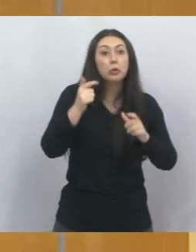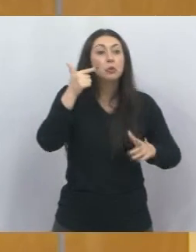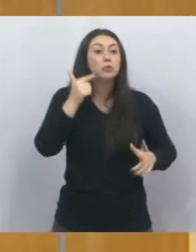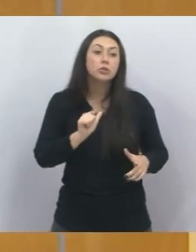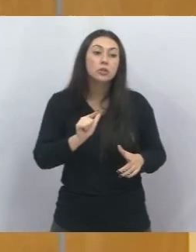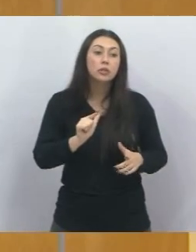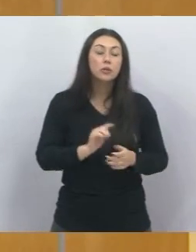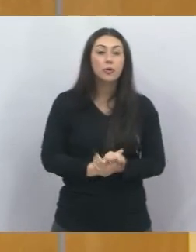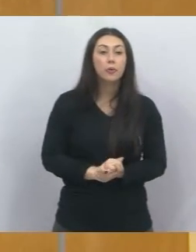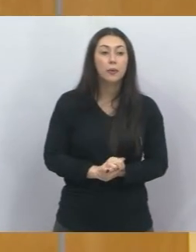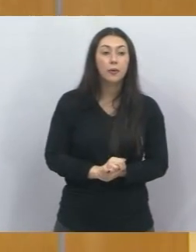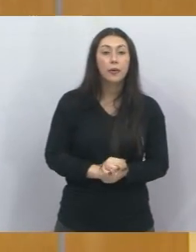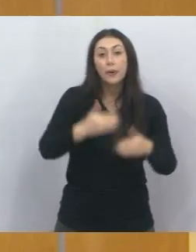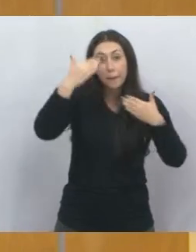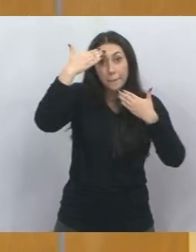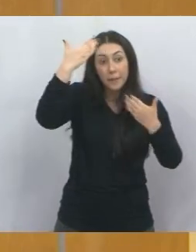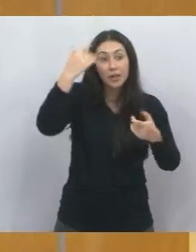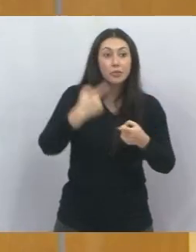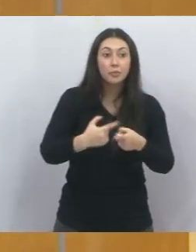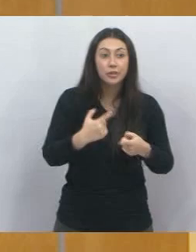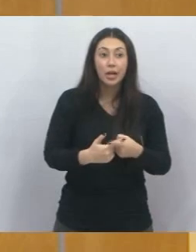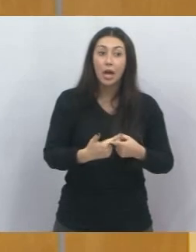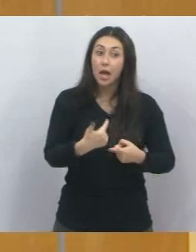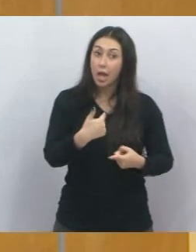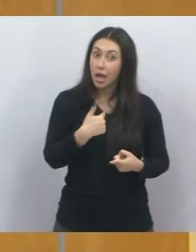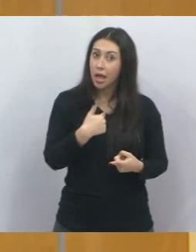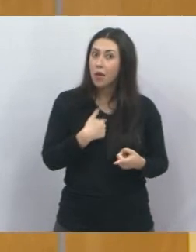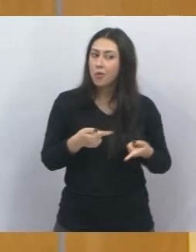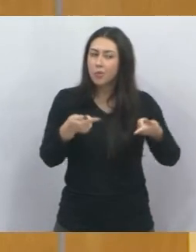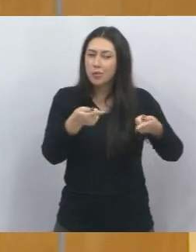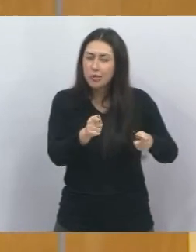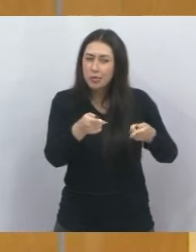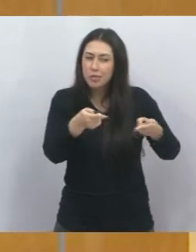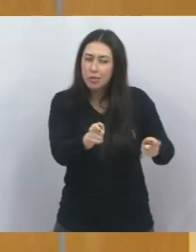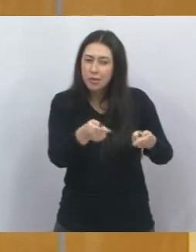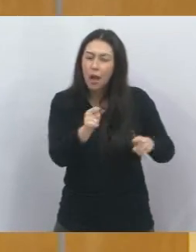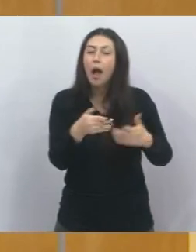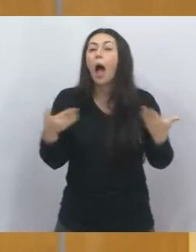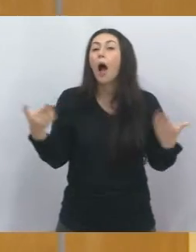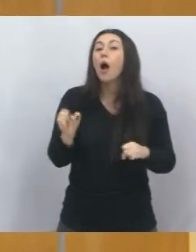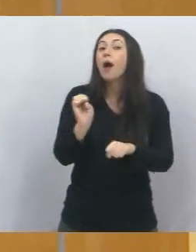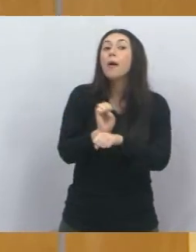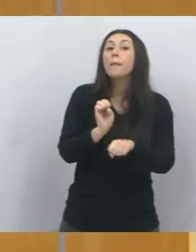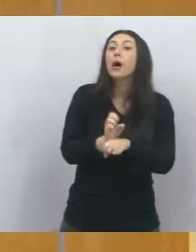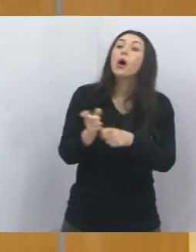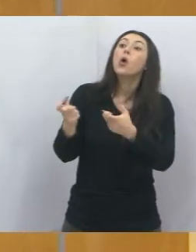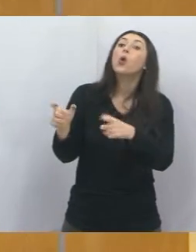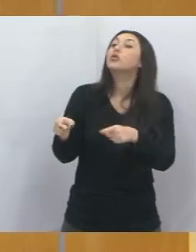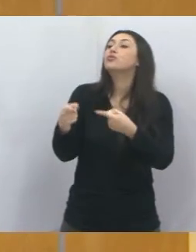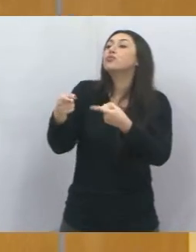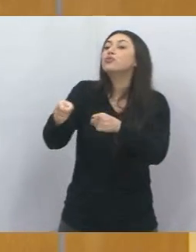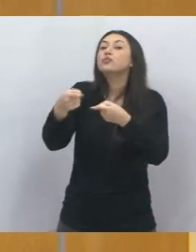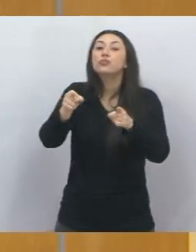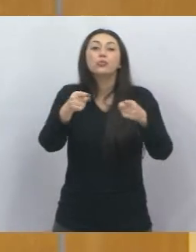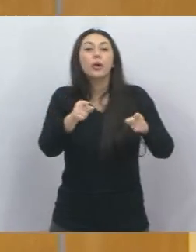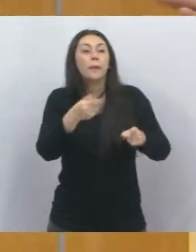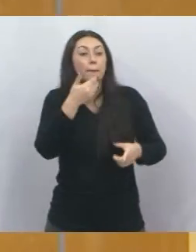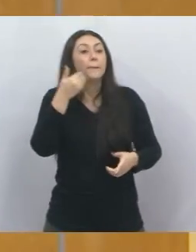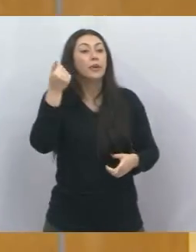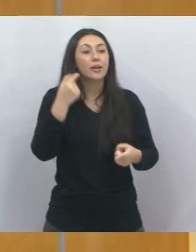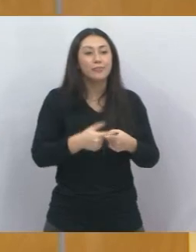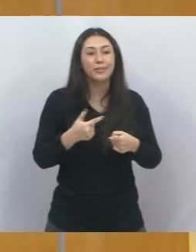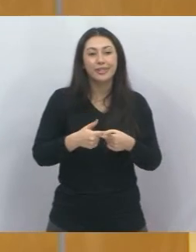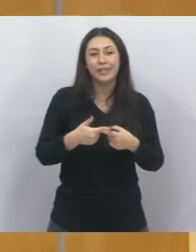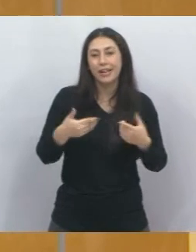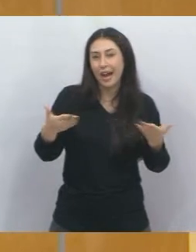o nobre vereador. Obrigado, porque esse vereador aqui deu a cutucada. Agora eu só vou esperar para me ver aonde eu vou cutucar no Meia Lua para vir mais melhoria, porque está vindo